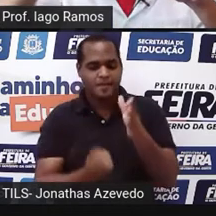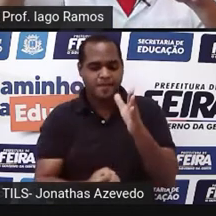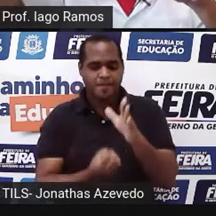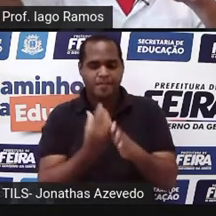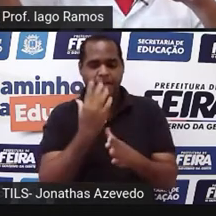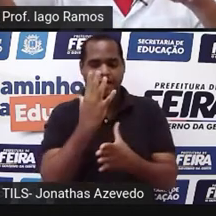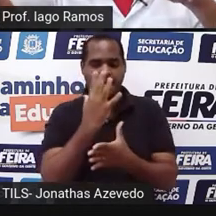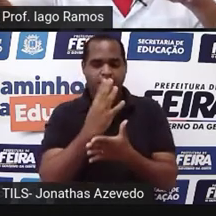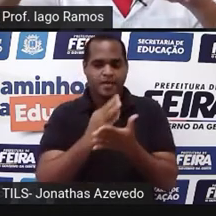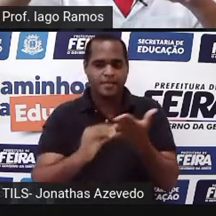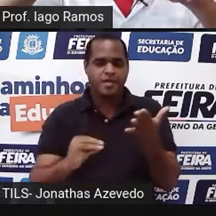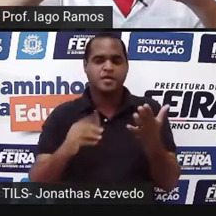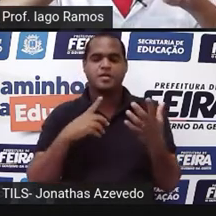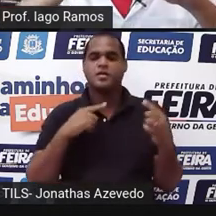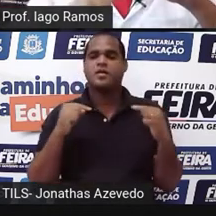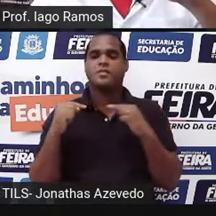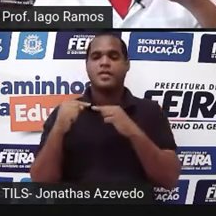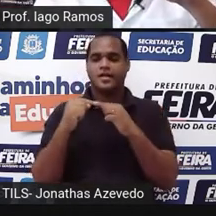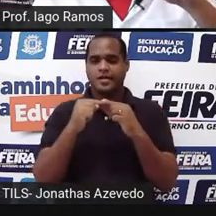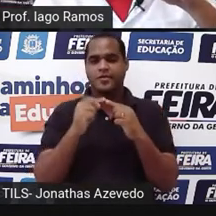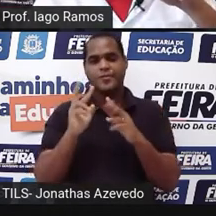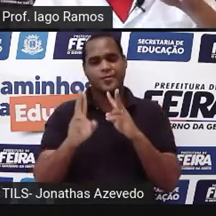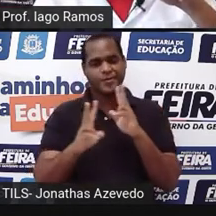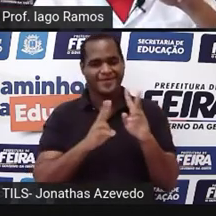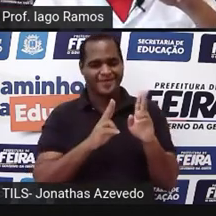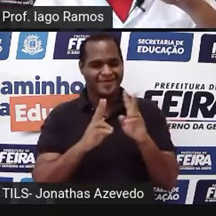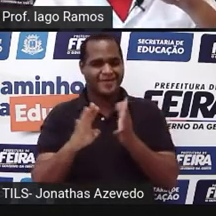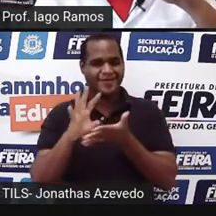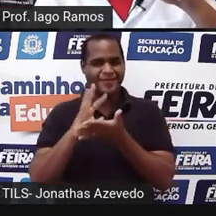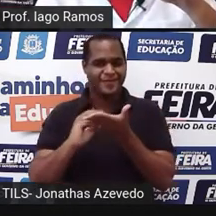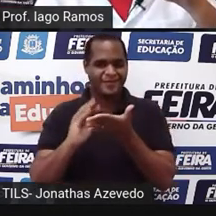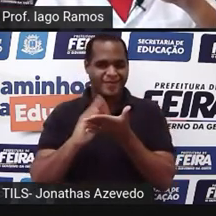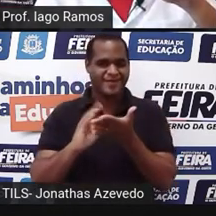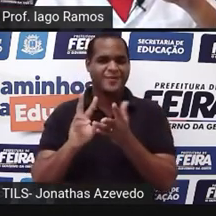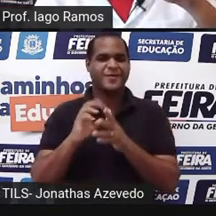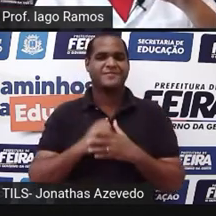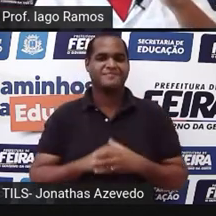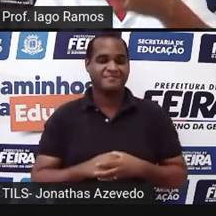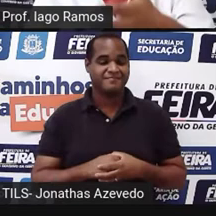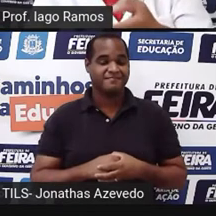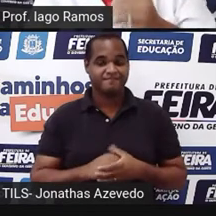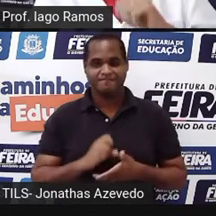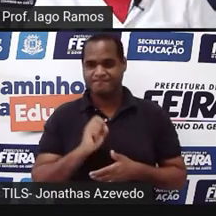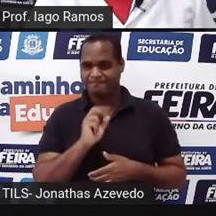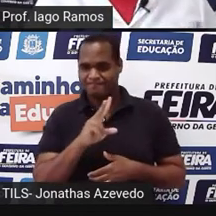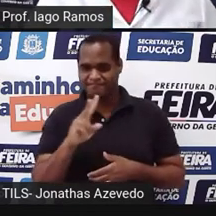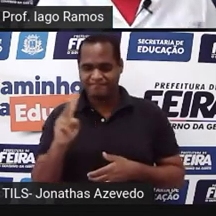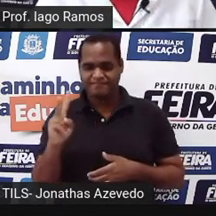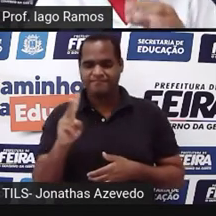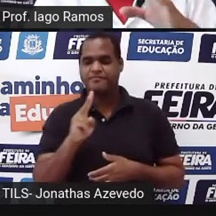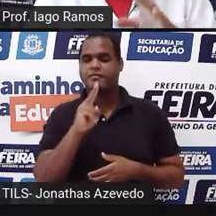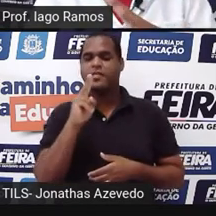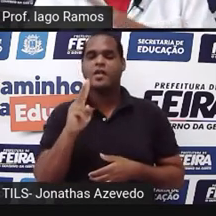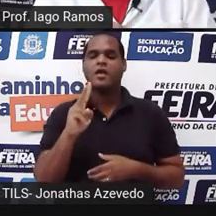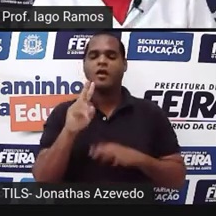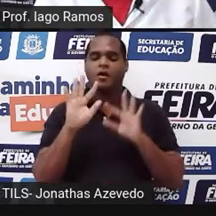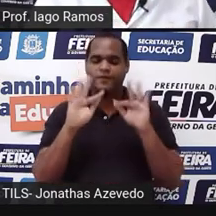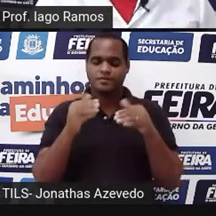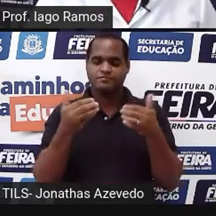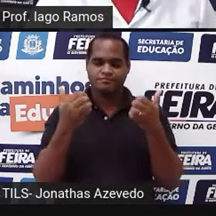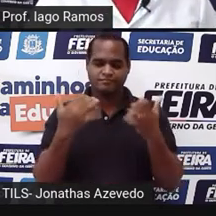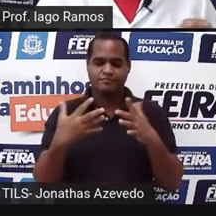conforme o modelo. Tá bom? E aí, para finalizar, a